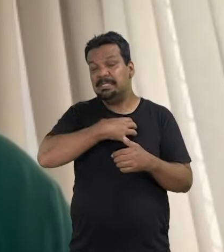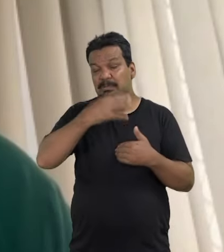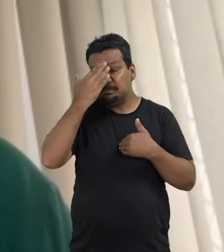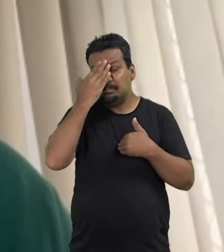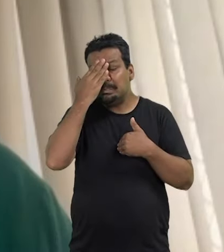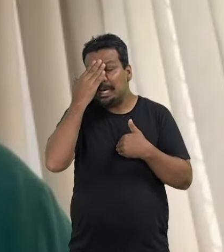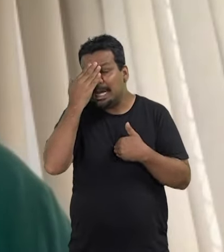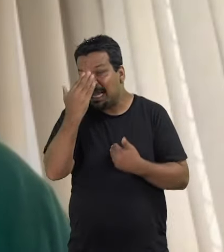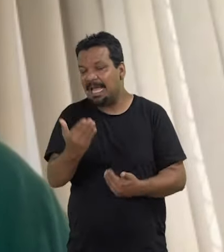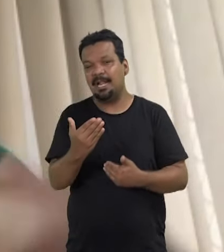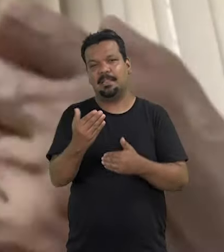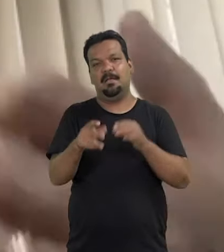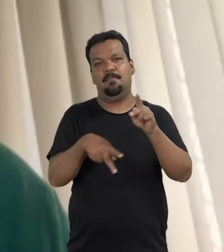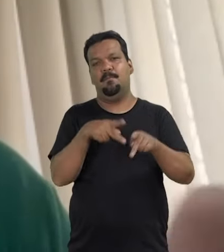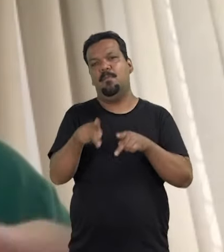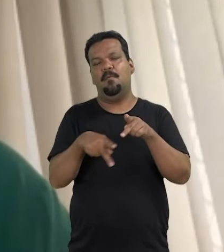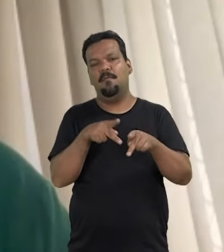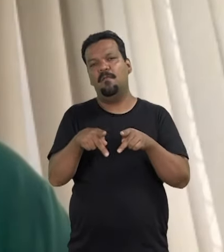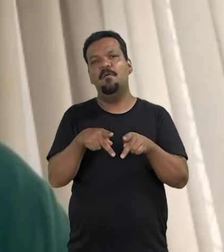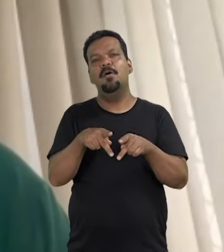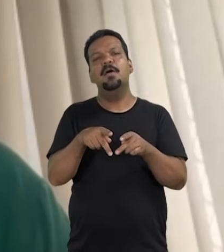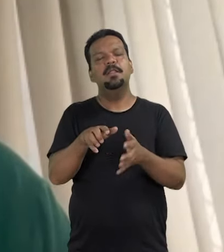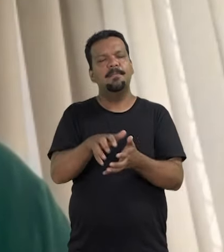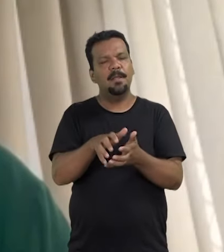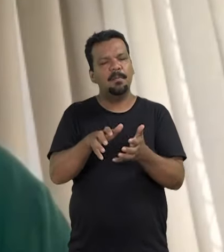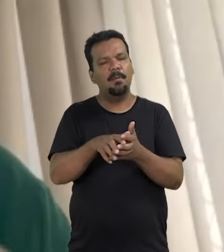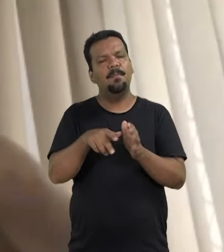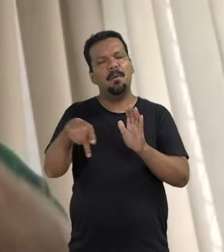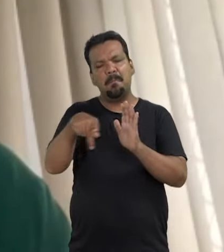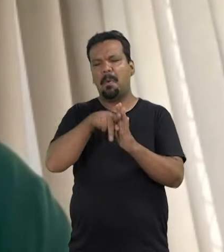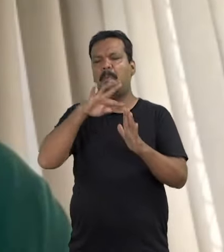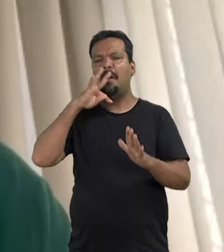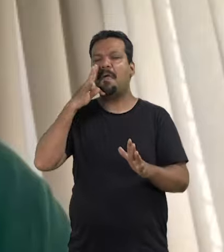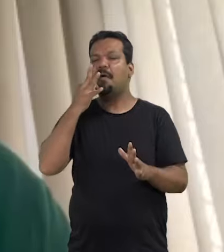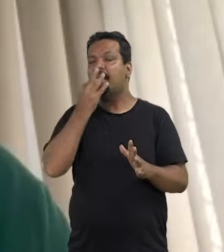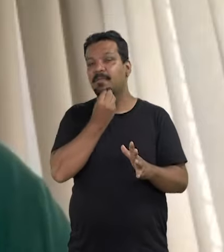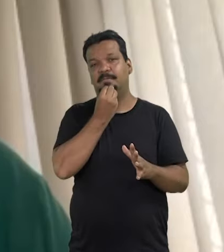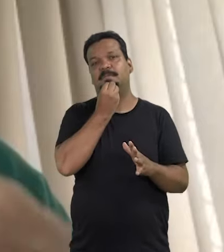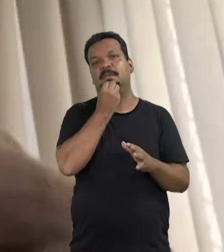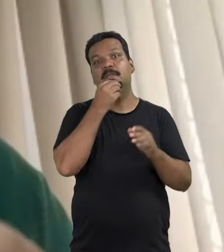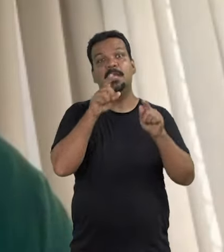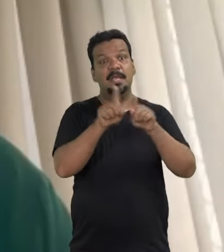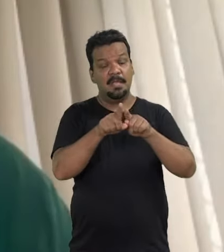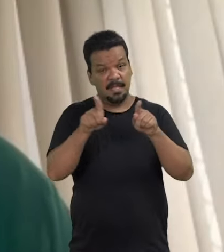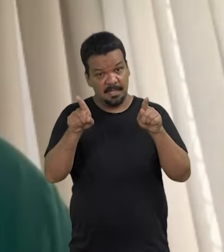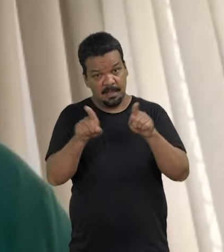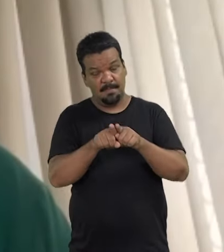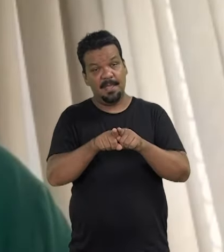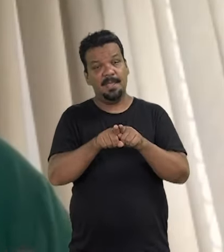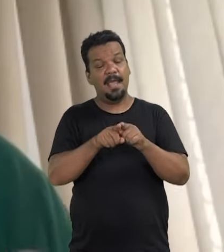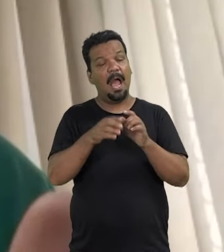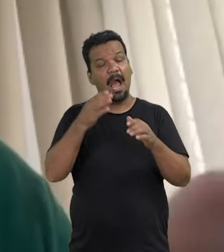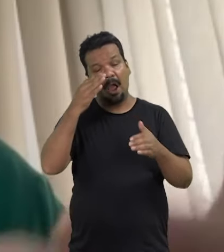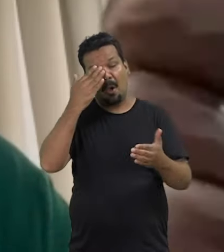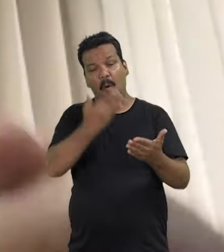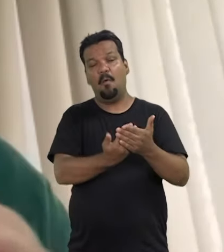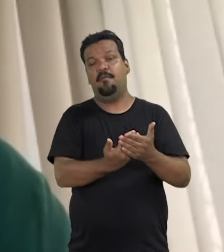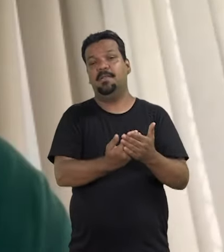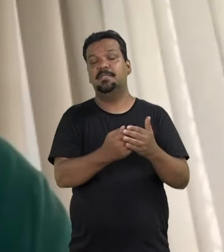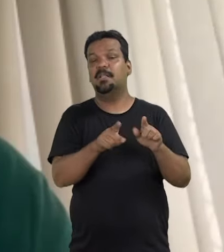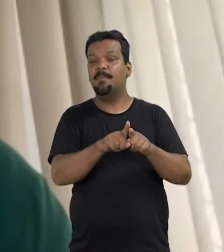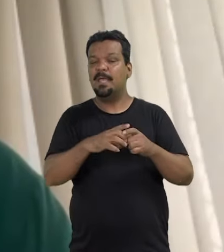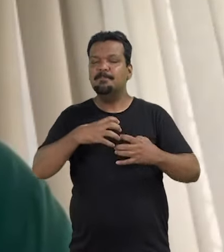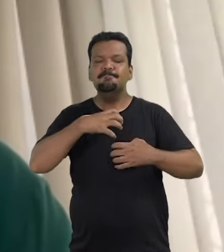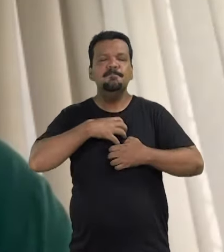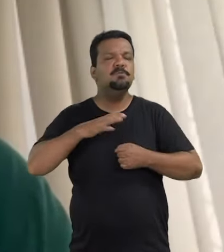gratifica, eu sou muito grata ao povo de Pernambuco por esse reconhecimento, por essa confiança, também nos